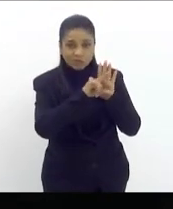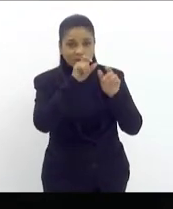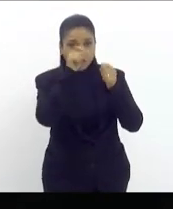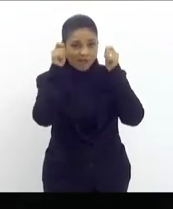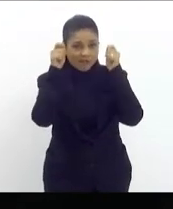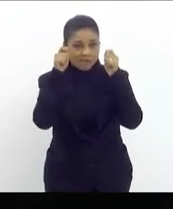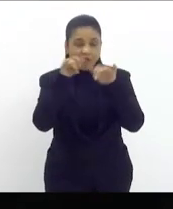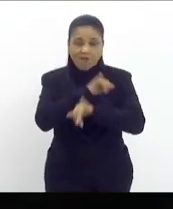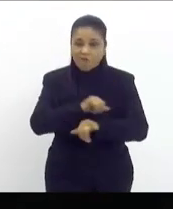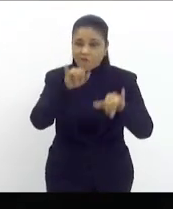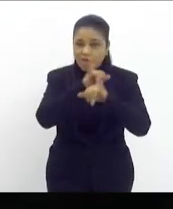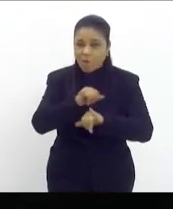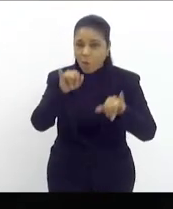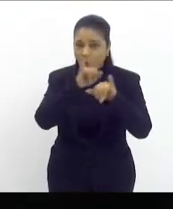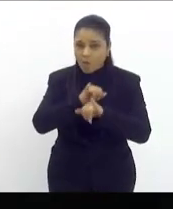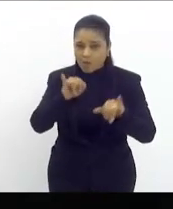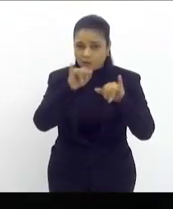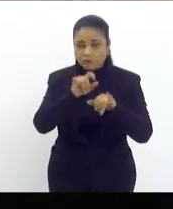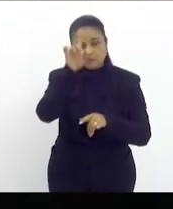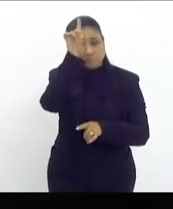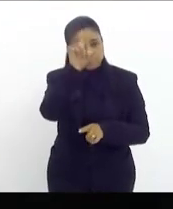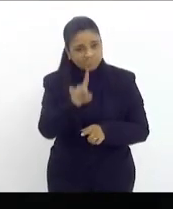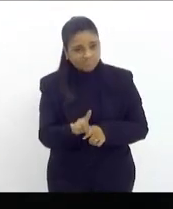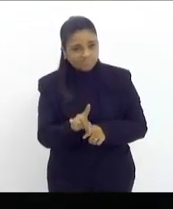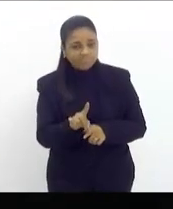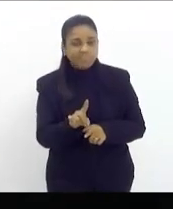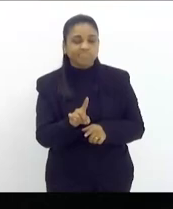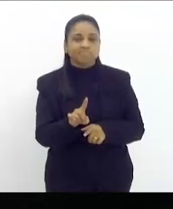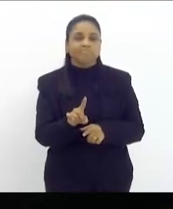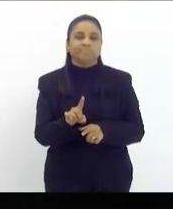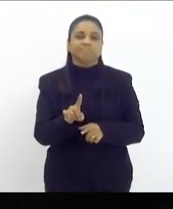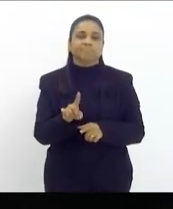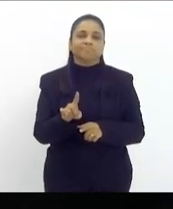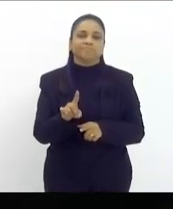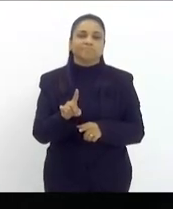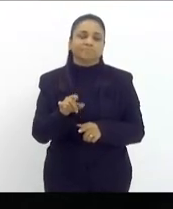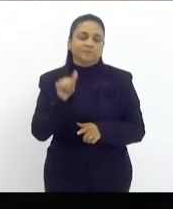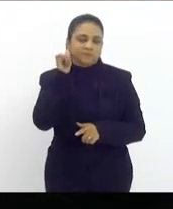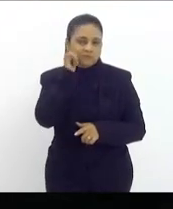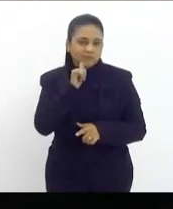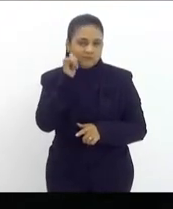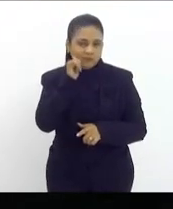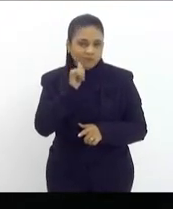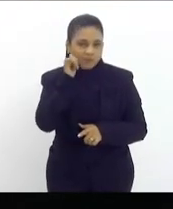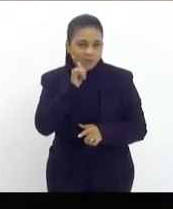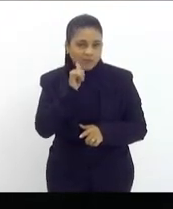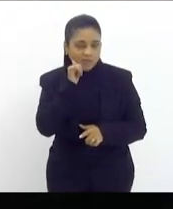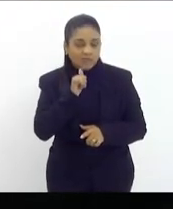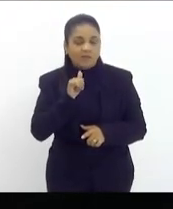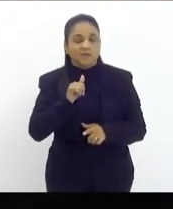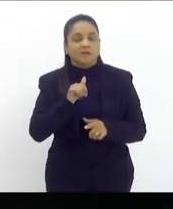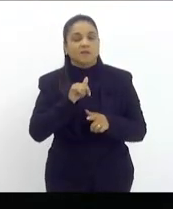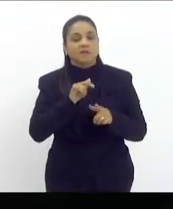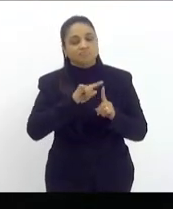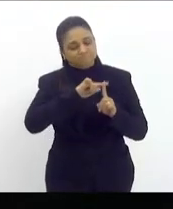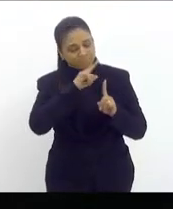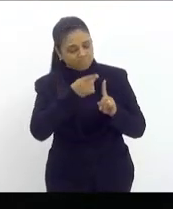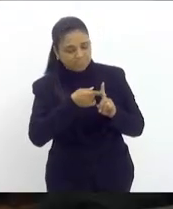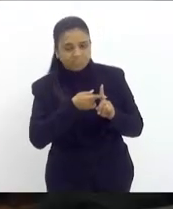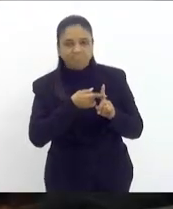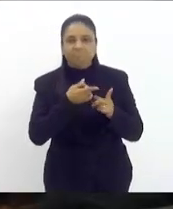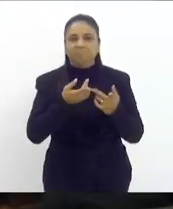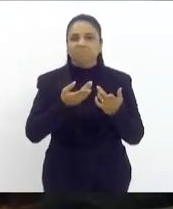resguardar e respaldar os direitos reprodutivos das nossas mulheres no estado do Rio de Janeiro. Muito obrigada, senhor presidente.